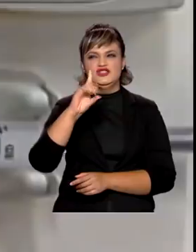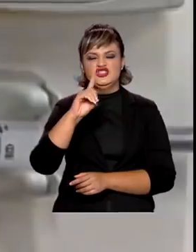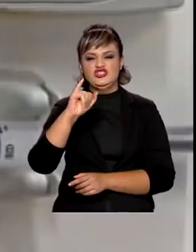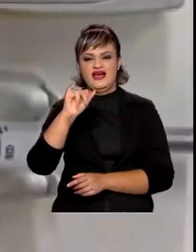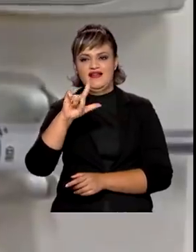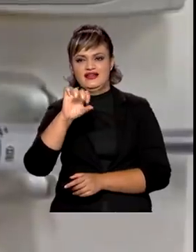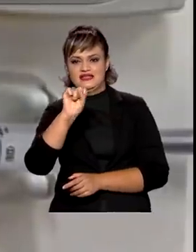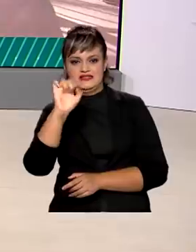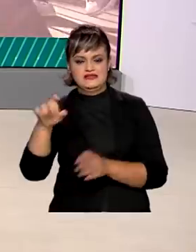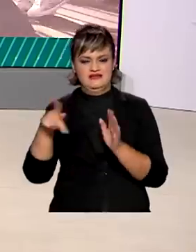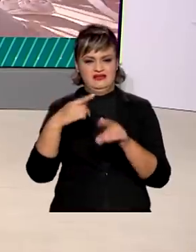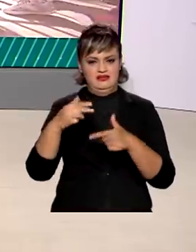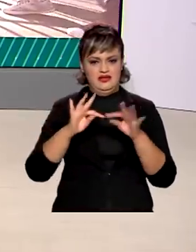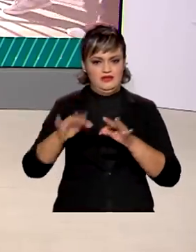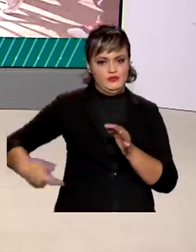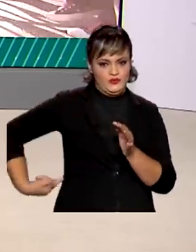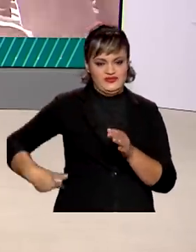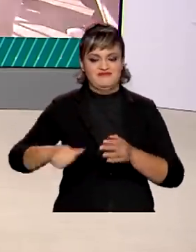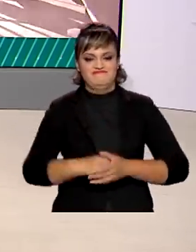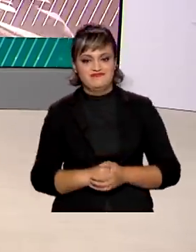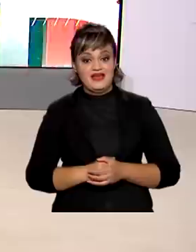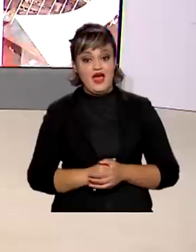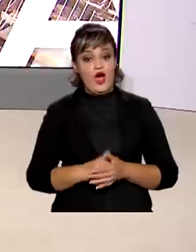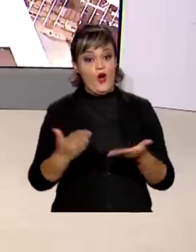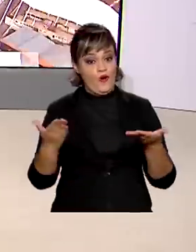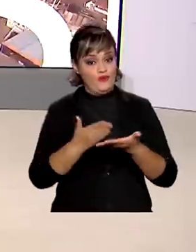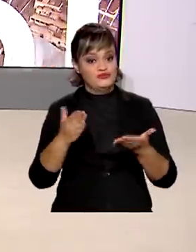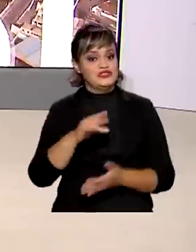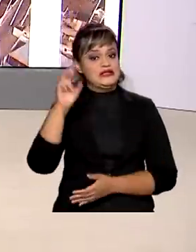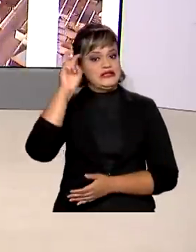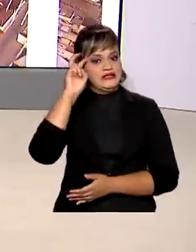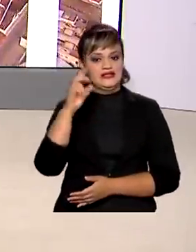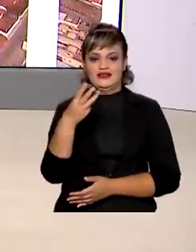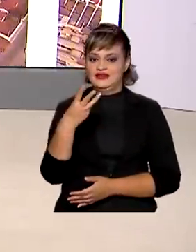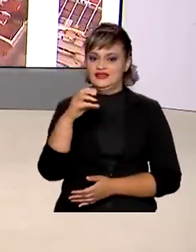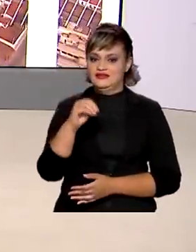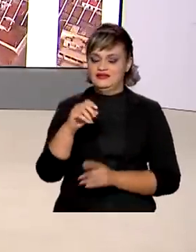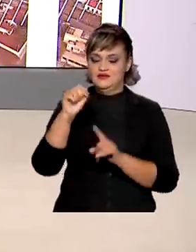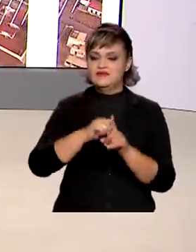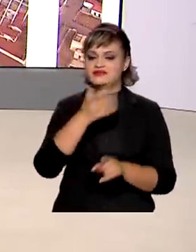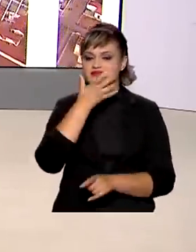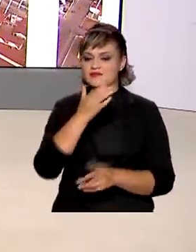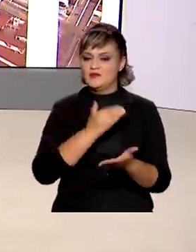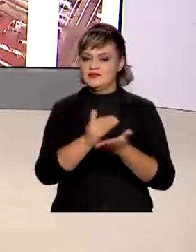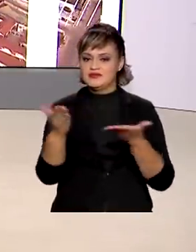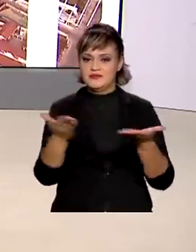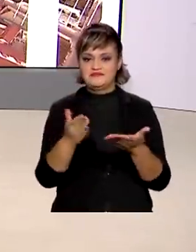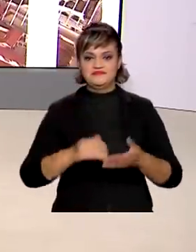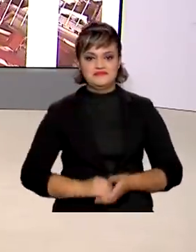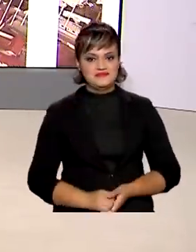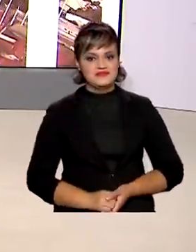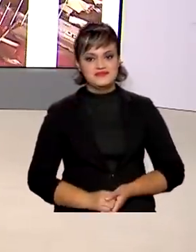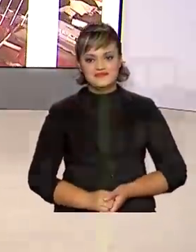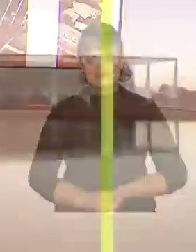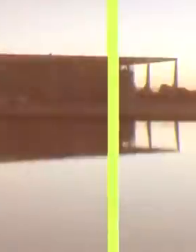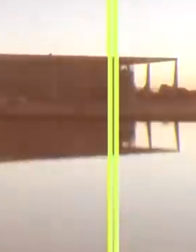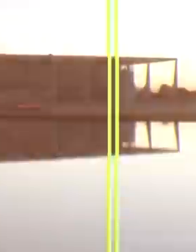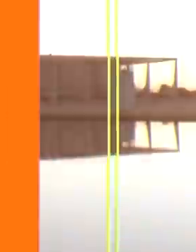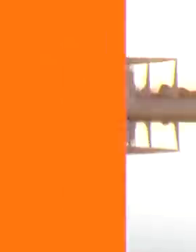pelo SUS. O Brasil em dia desta quinta-feira, 30 de dezembro, já está no ar.